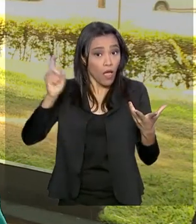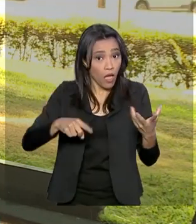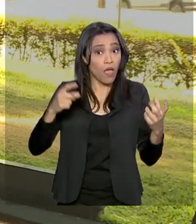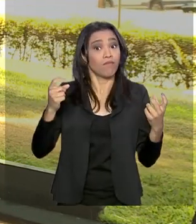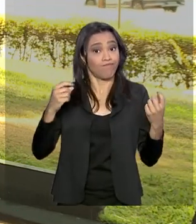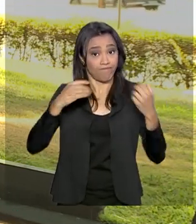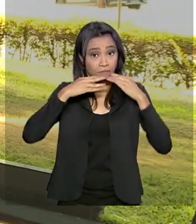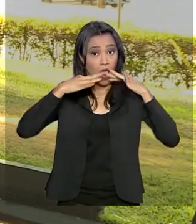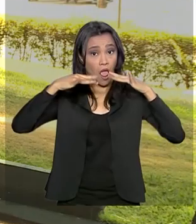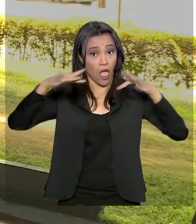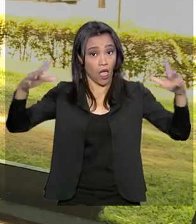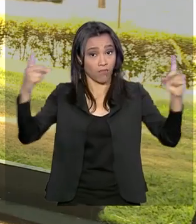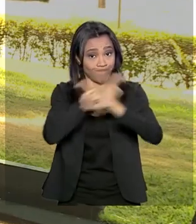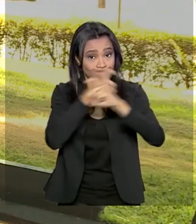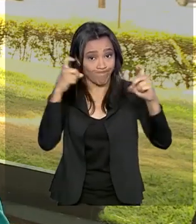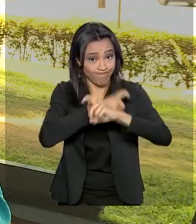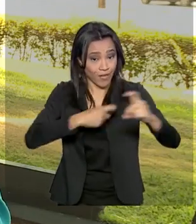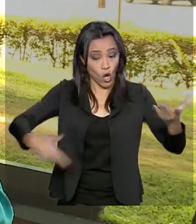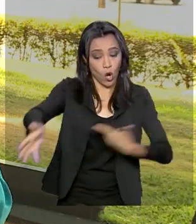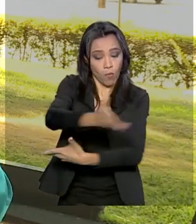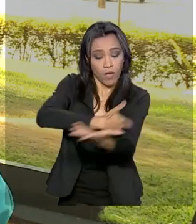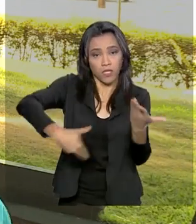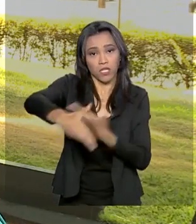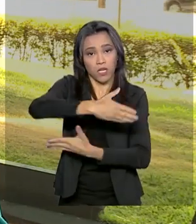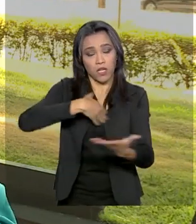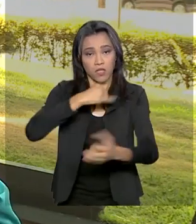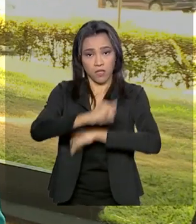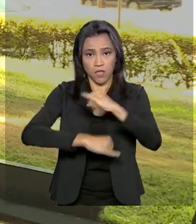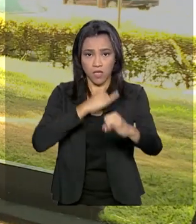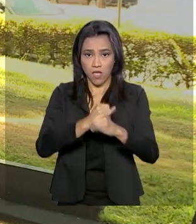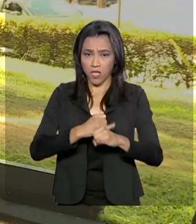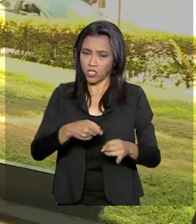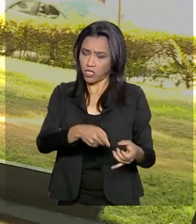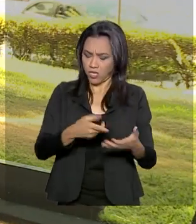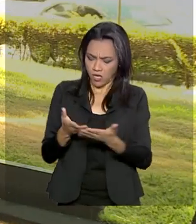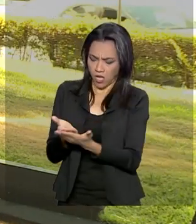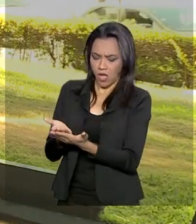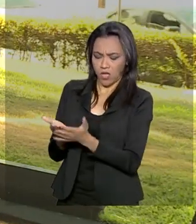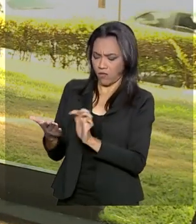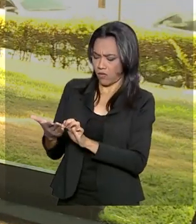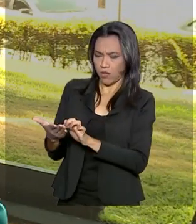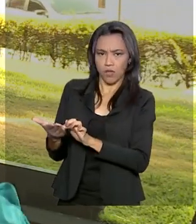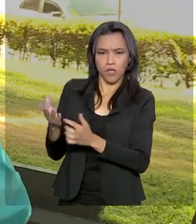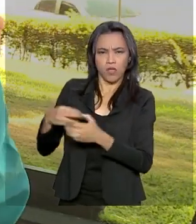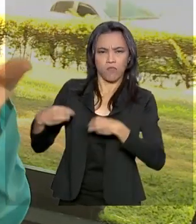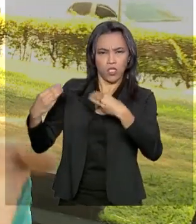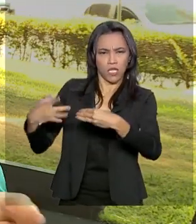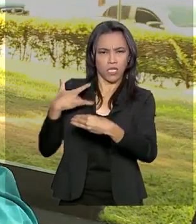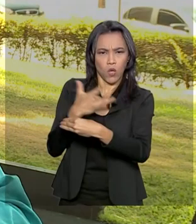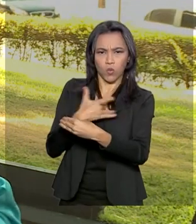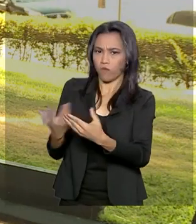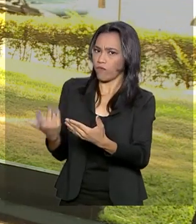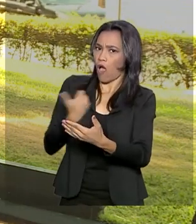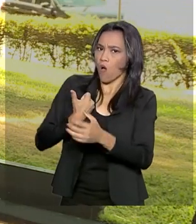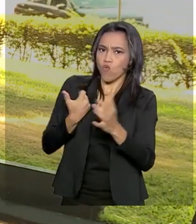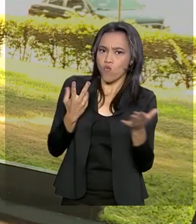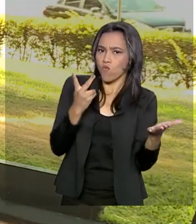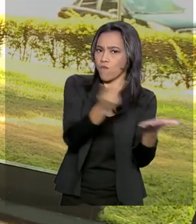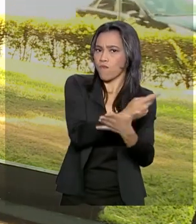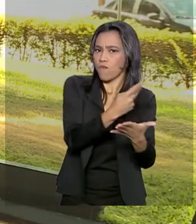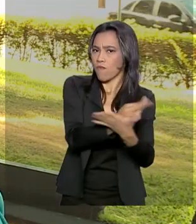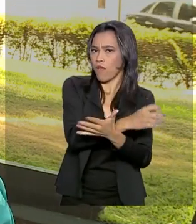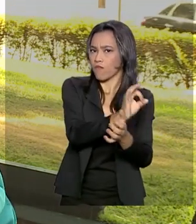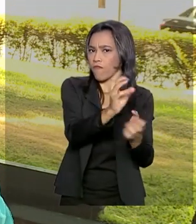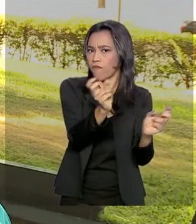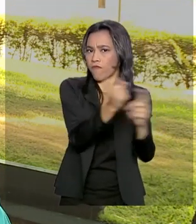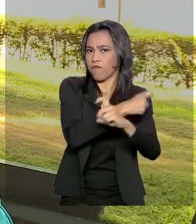muito compartilhadas pelas redes sociais e que são desmentidas pelo canal do Ministério da Saúde. Qualquer pessoa pode mandar uma